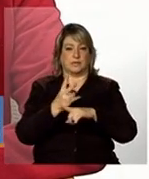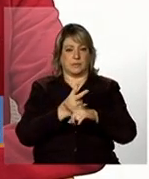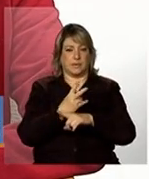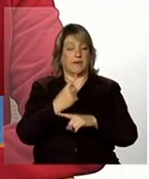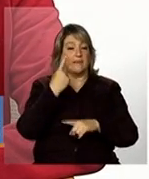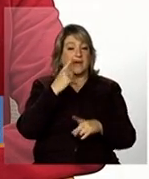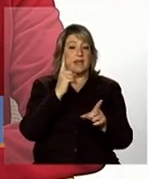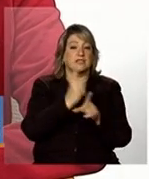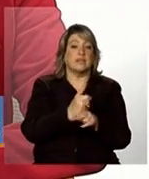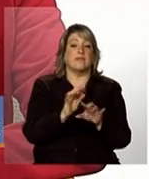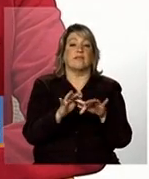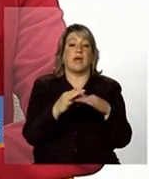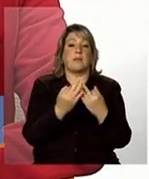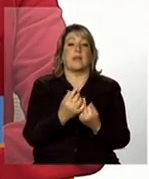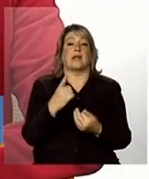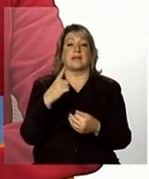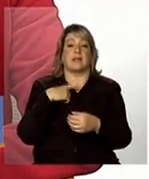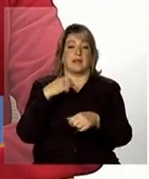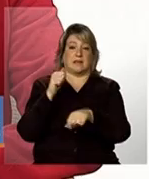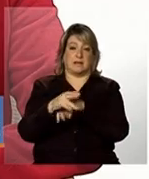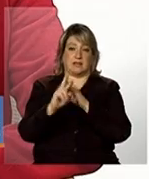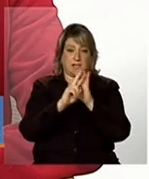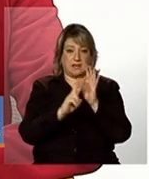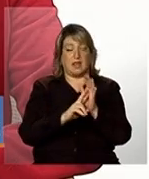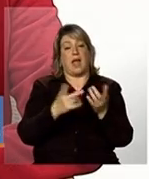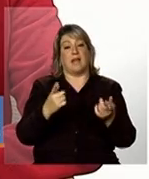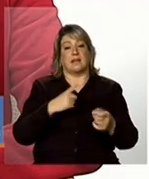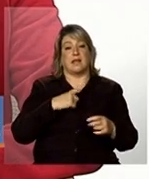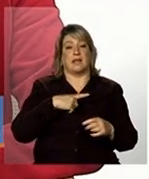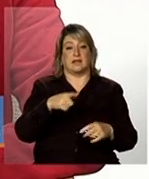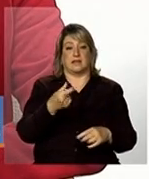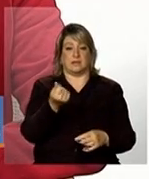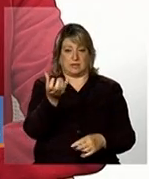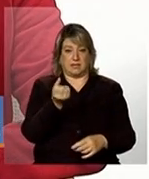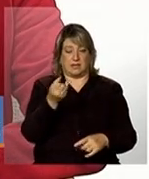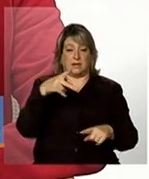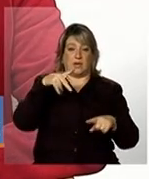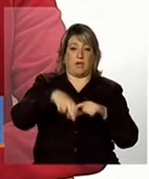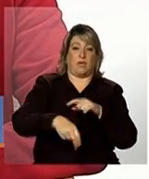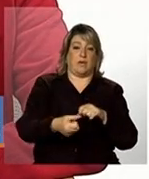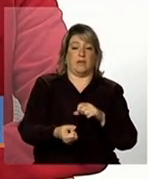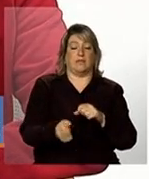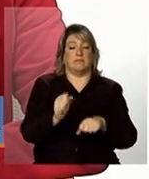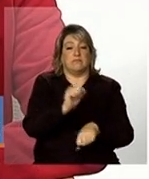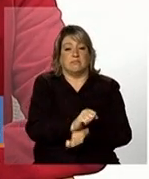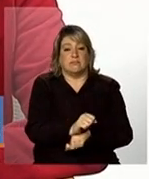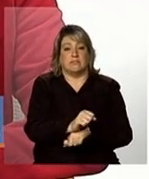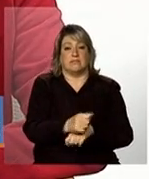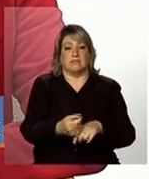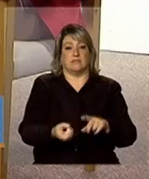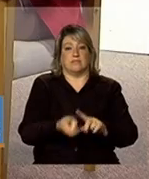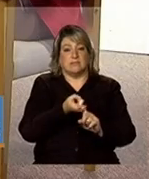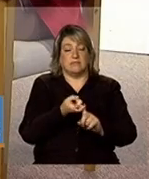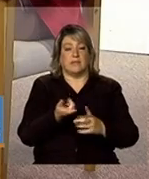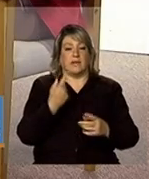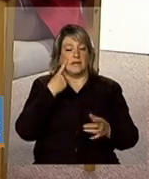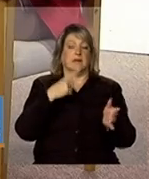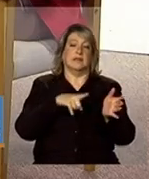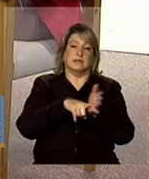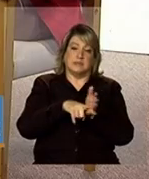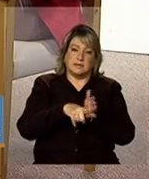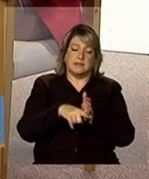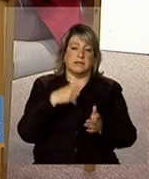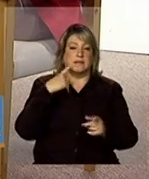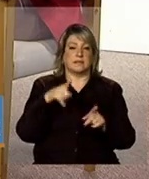suspensão no benefício então a partir da identificação dessas famílias que o registro desse acompanhamento ele ocorra no sistema de condicionalidades